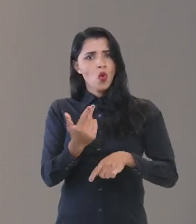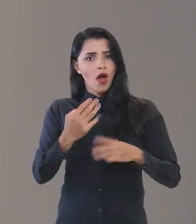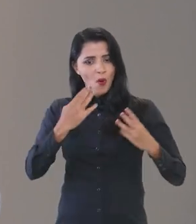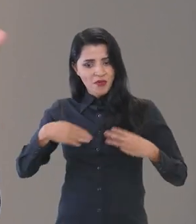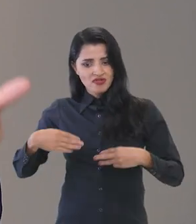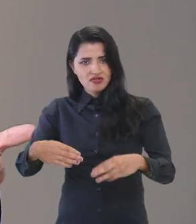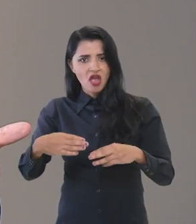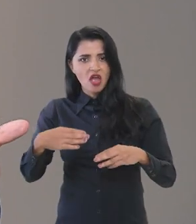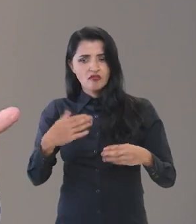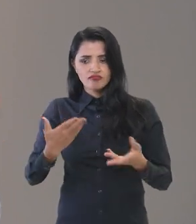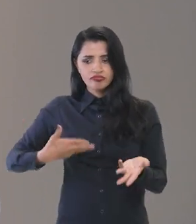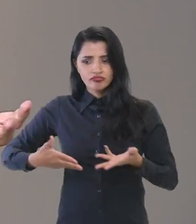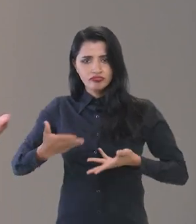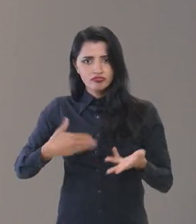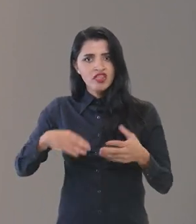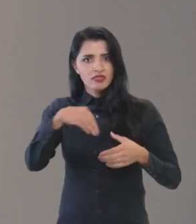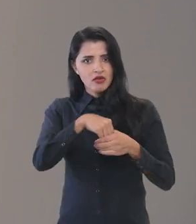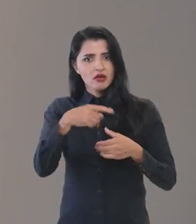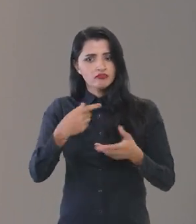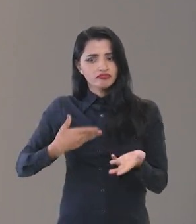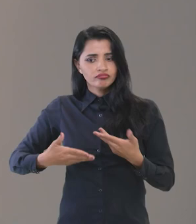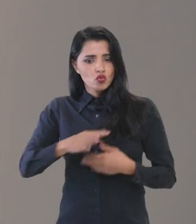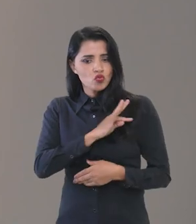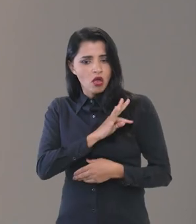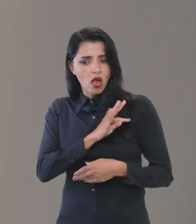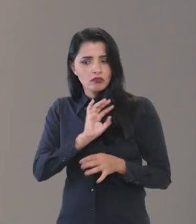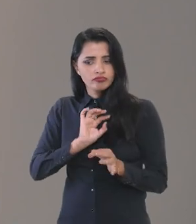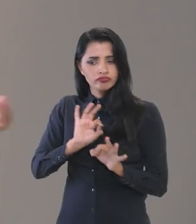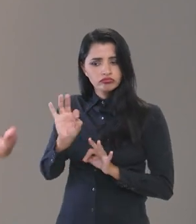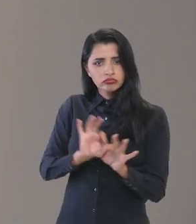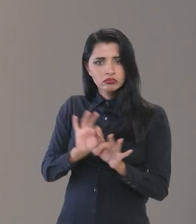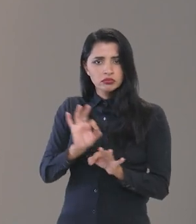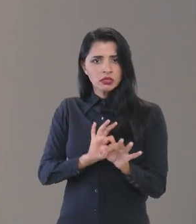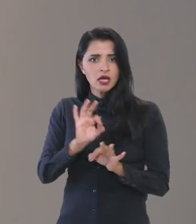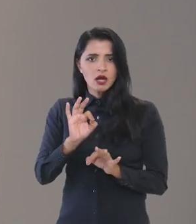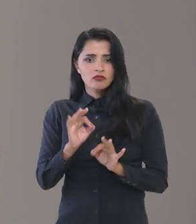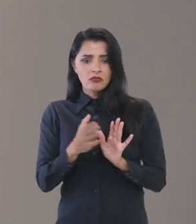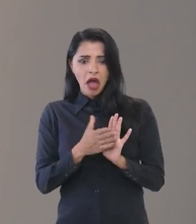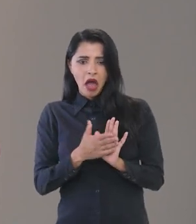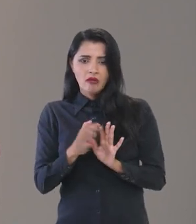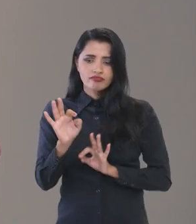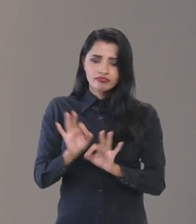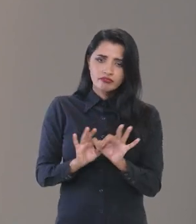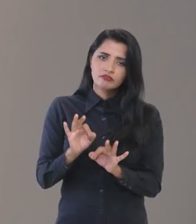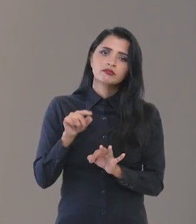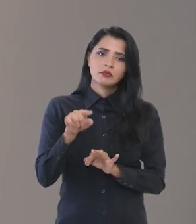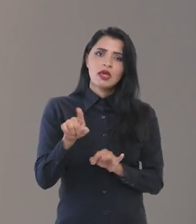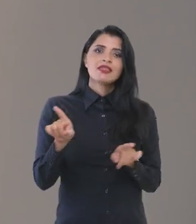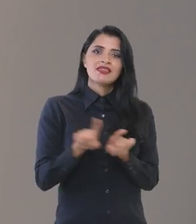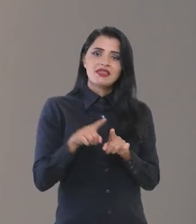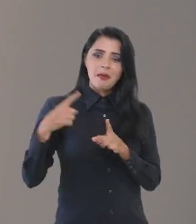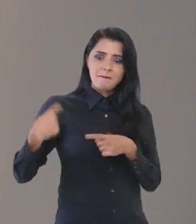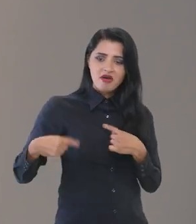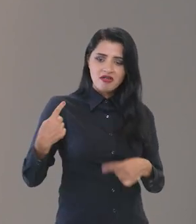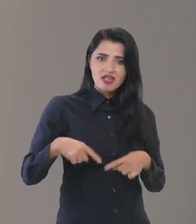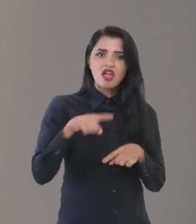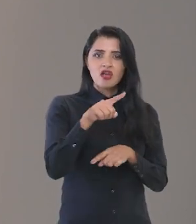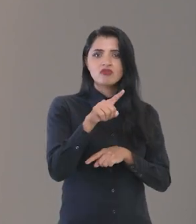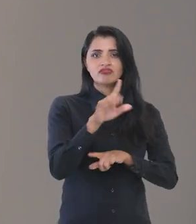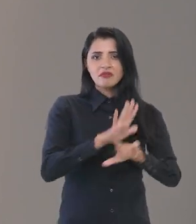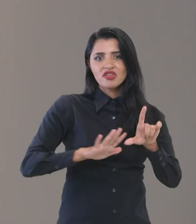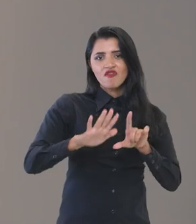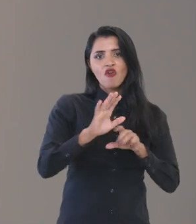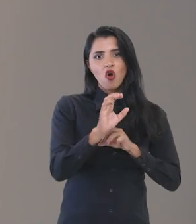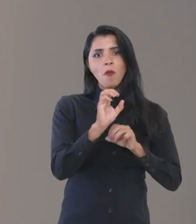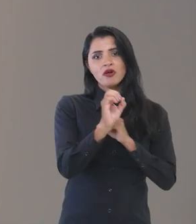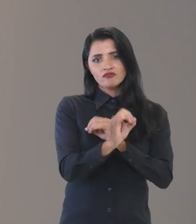momento em que os ministérios estão internamente com seus técnicos organizando essas ações, ela está debatendo na